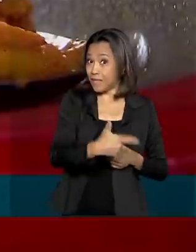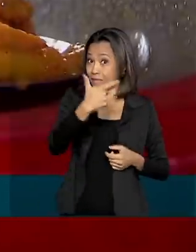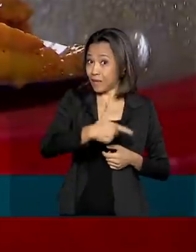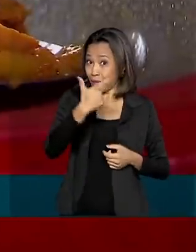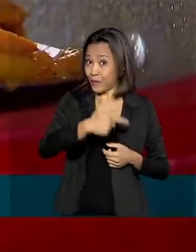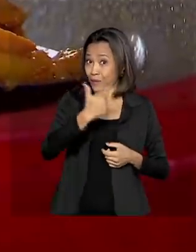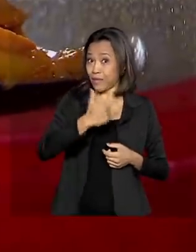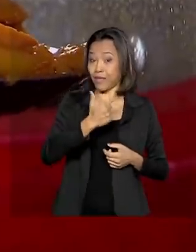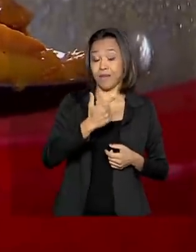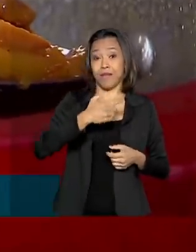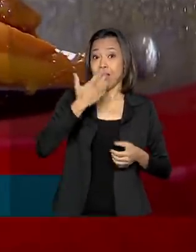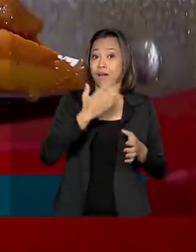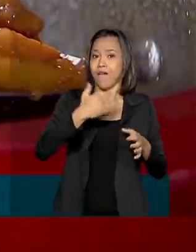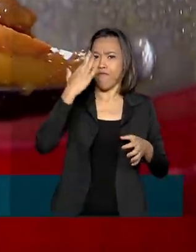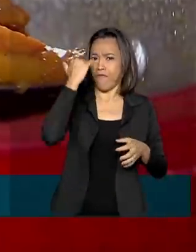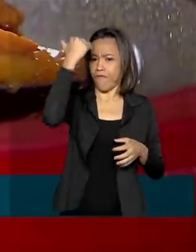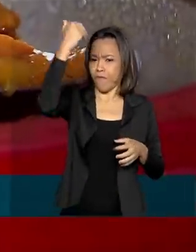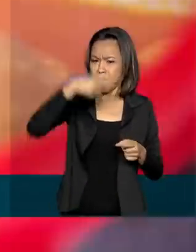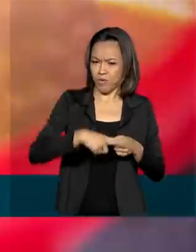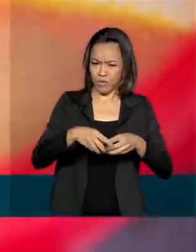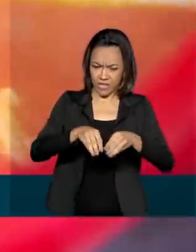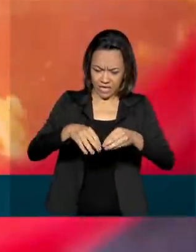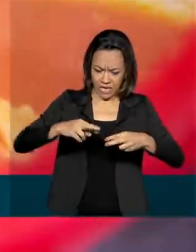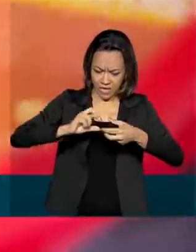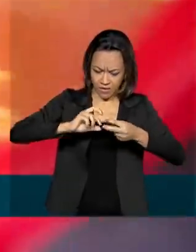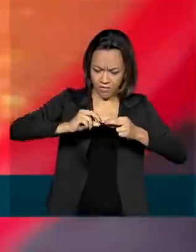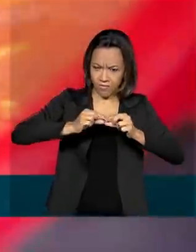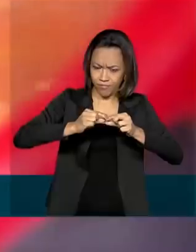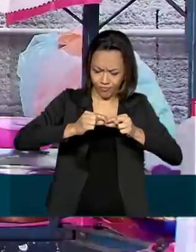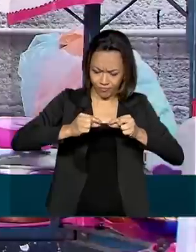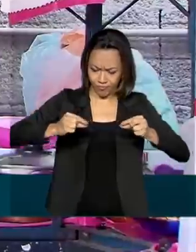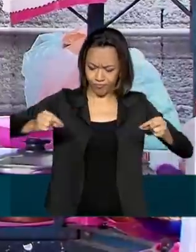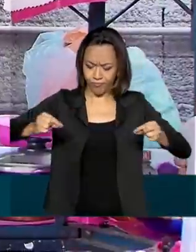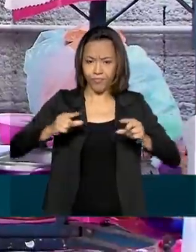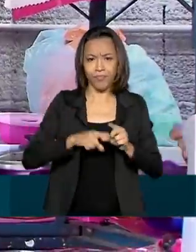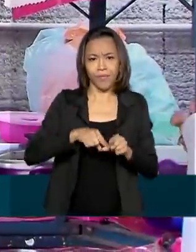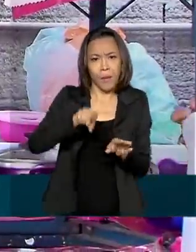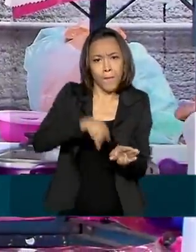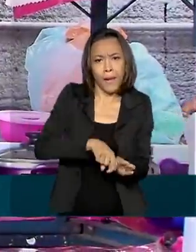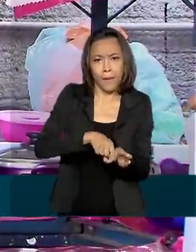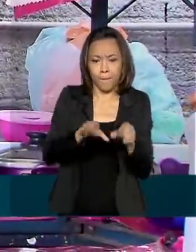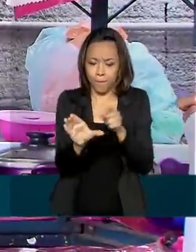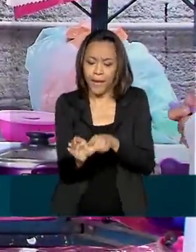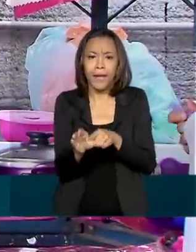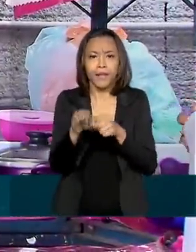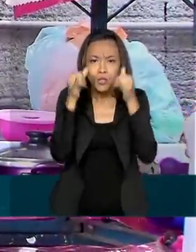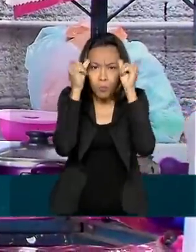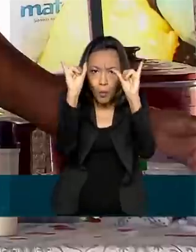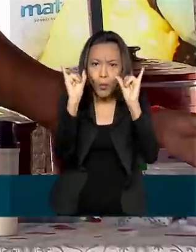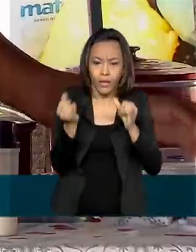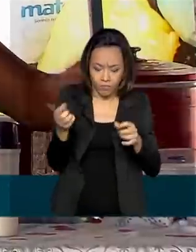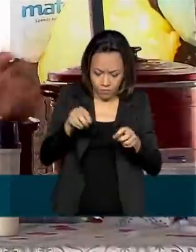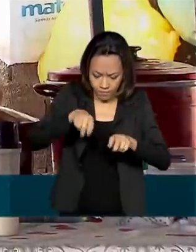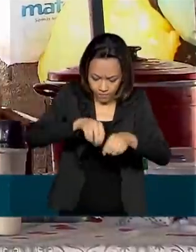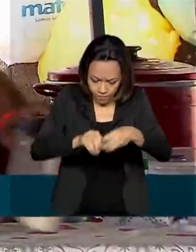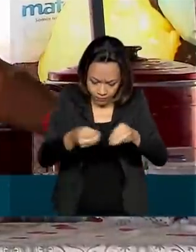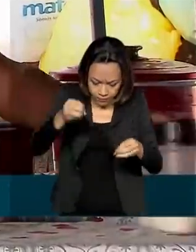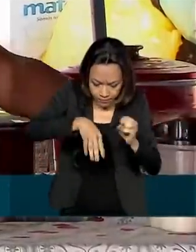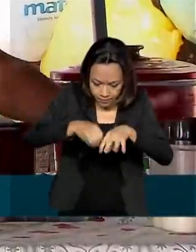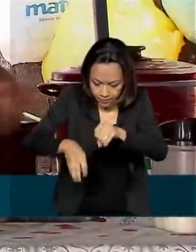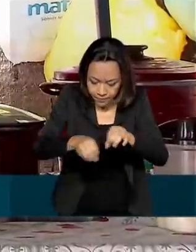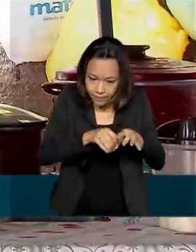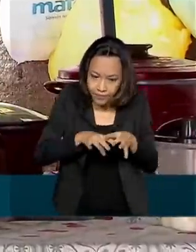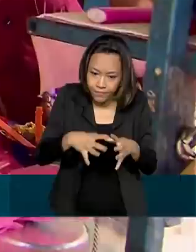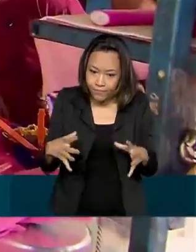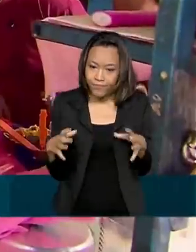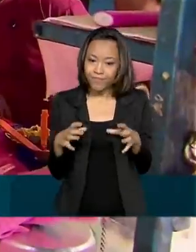Maranhão, é feito com o bucho, as tripas e a pata de boi. Tudo preparado com muito cuidado e o tempero especial